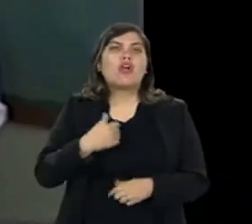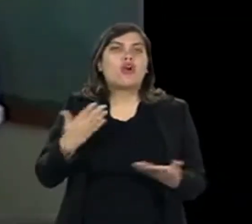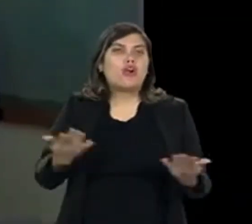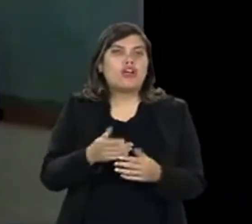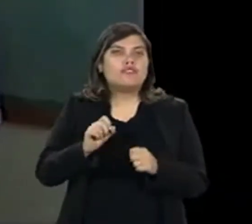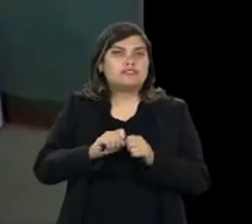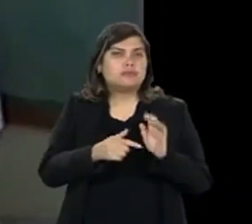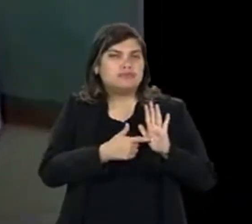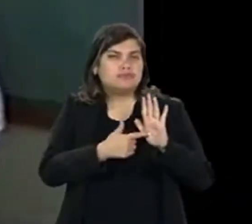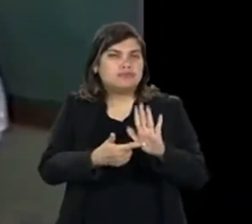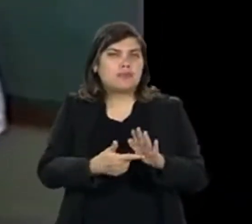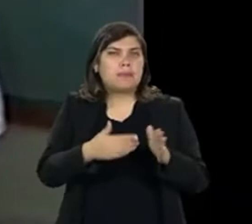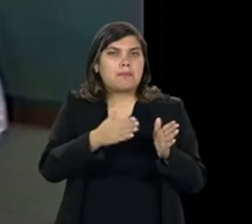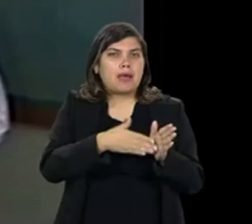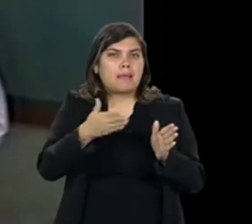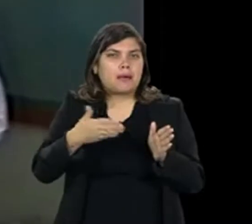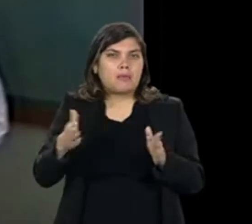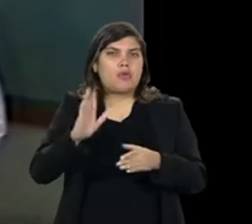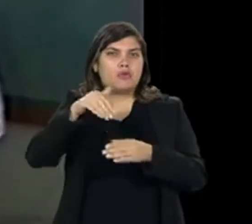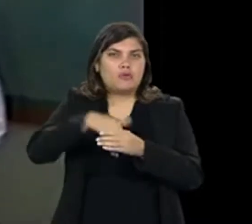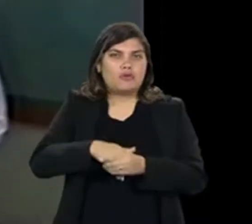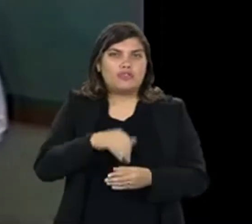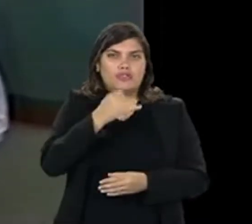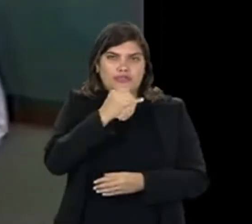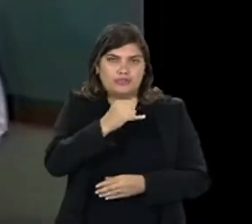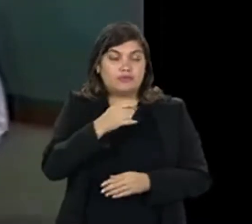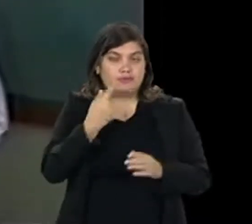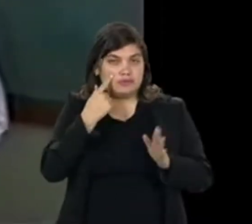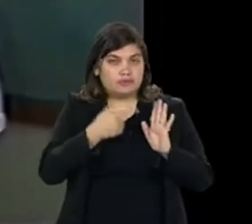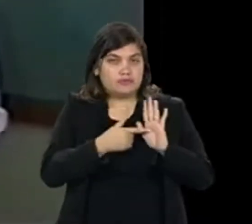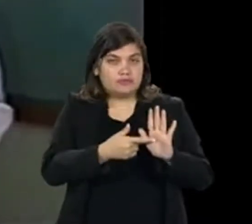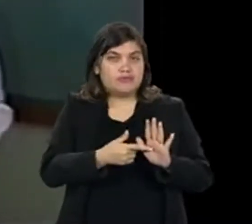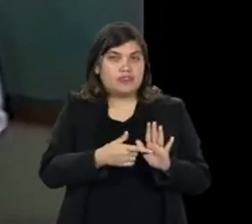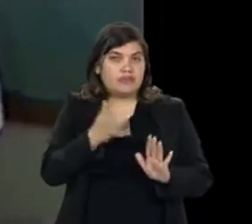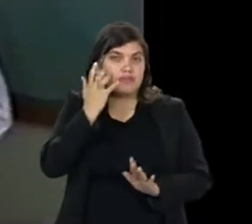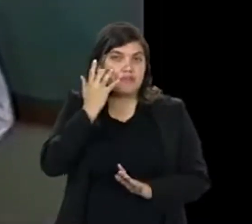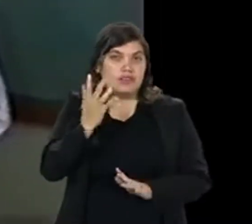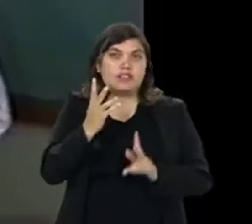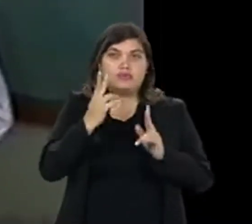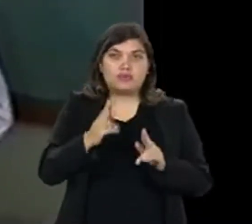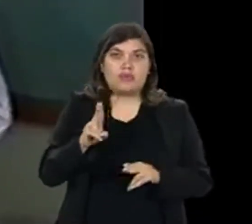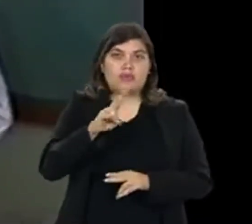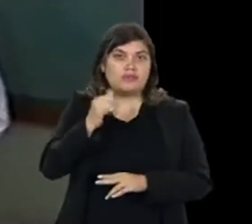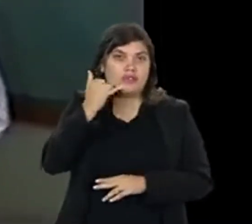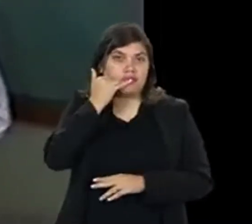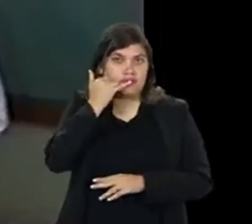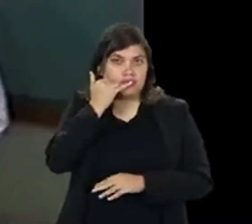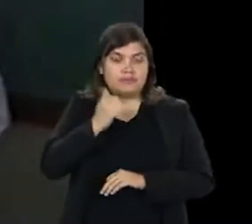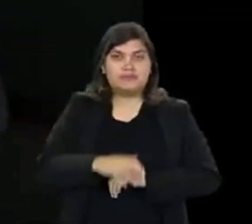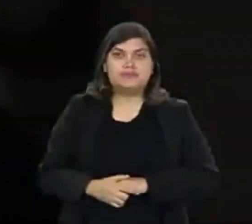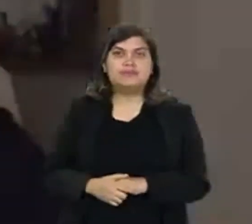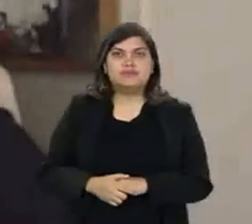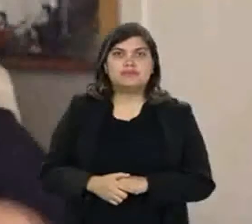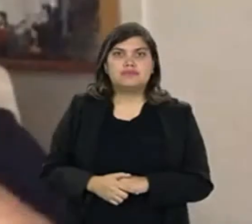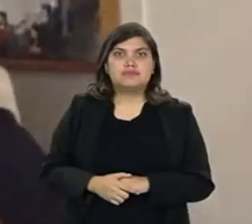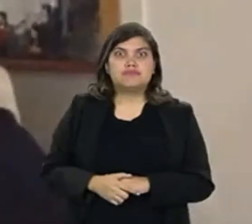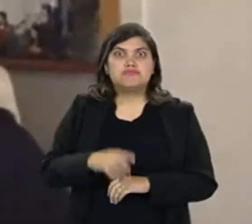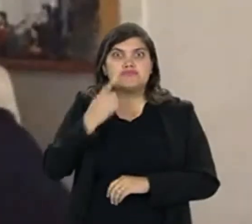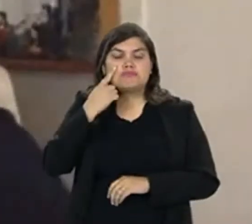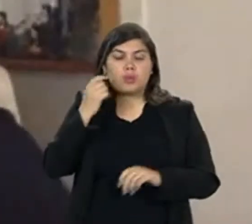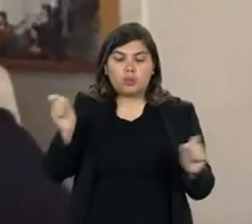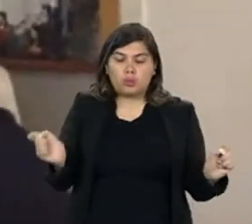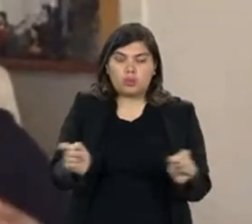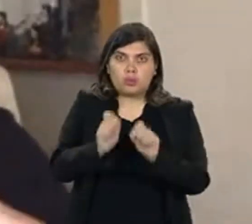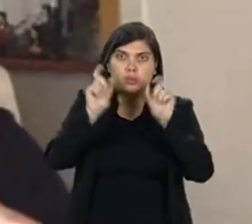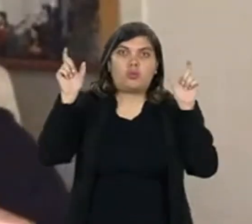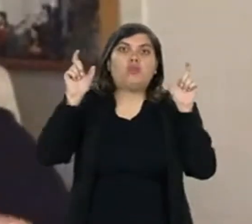Eu vou fazer aqui uma demonstração passo a passo do voto eletrônico. Você vai ver que é tão fácil quanto usar um telefone. Fui ter um pouco